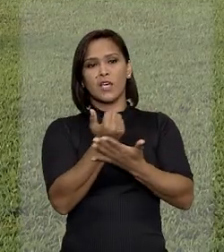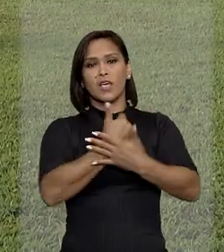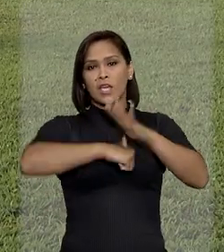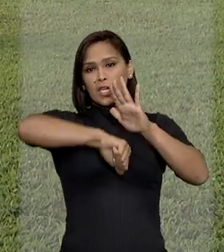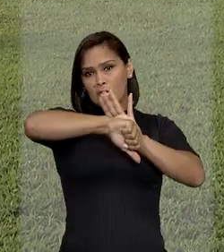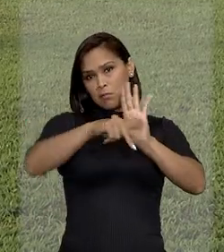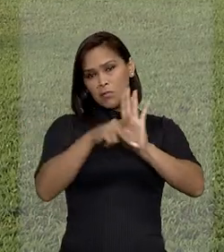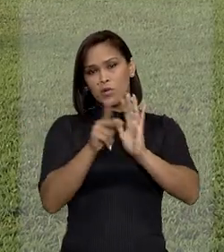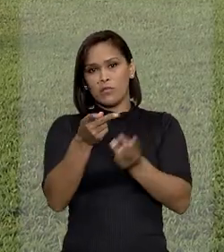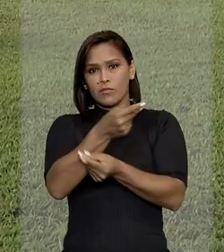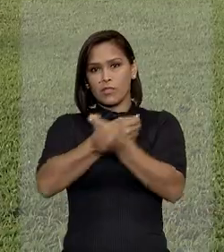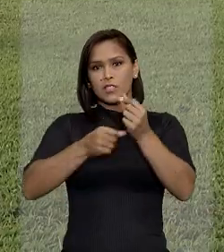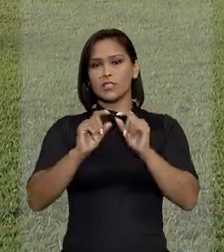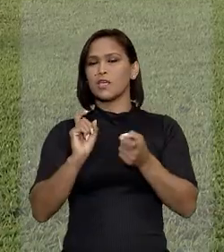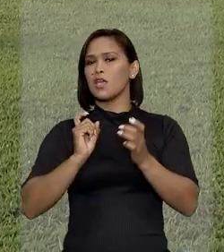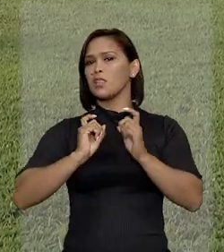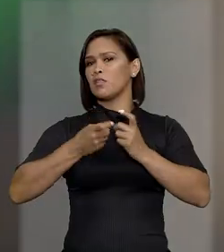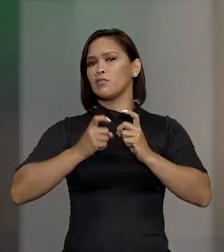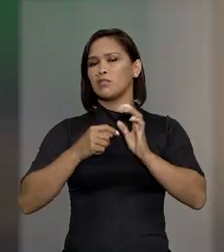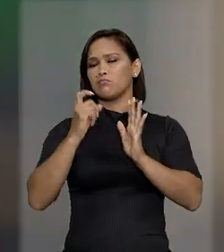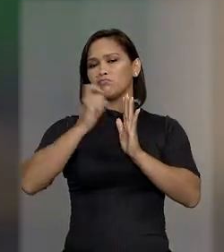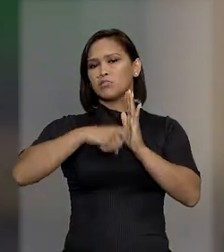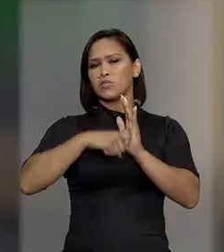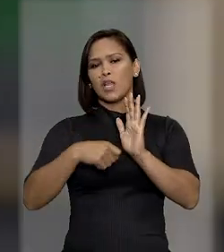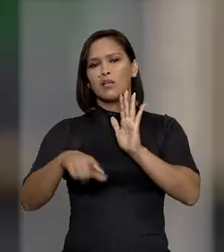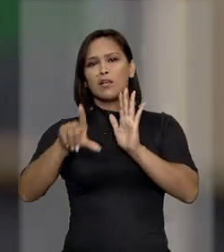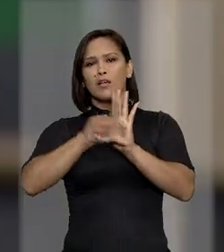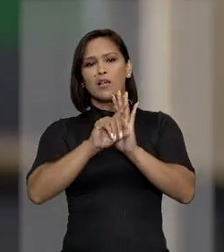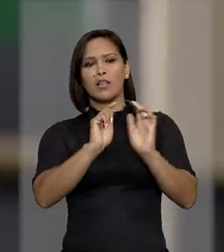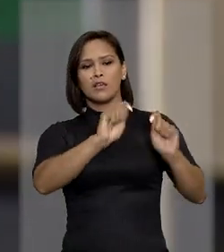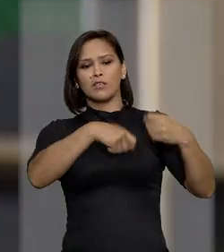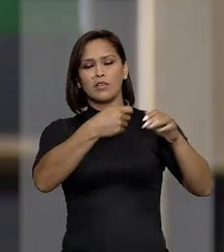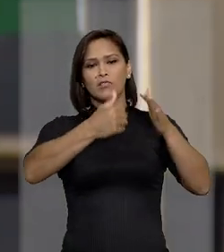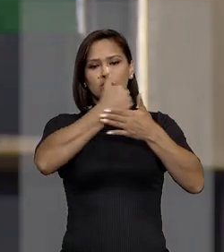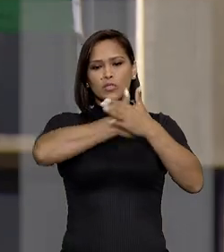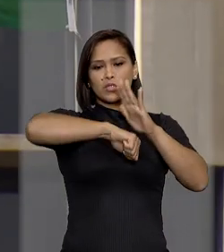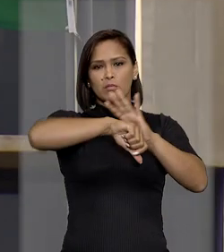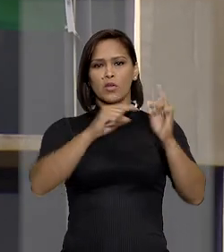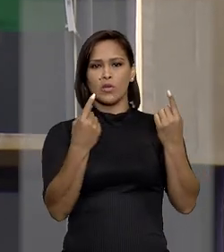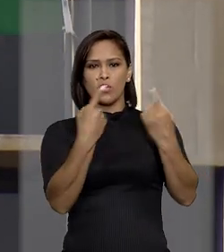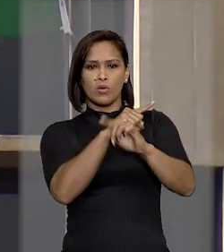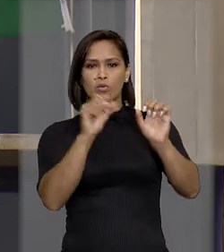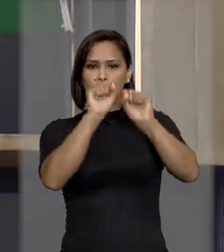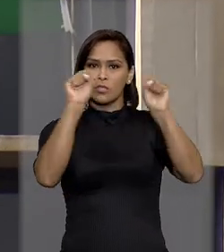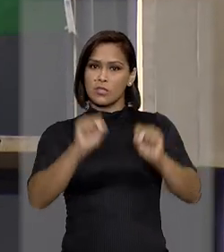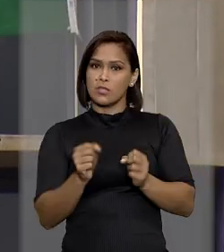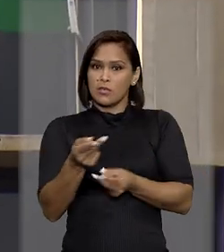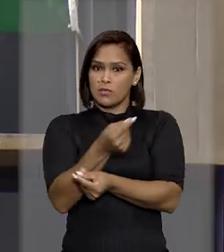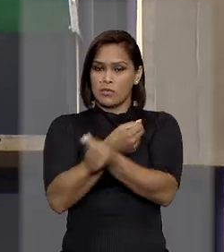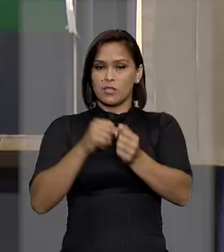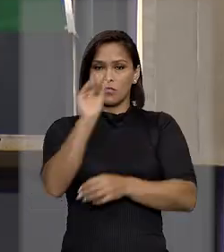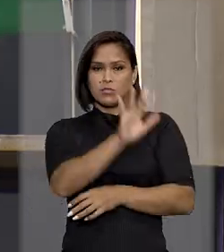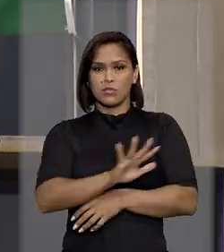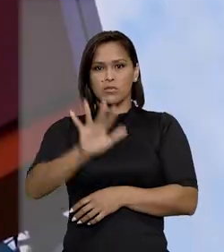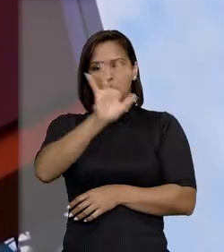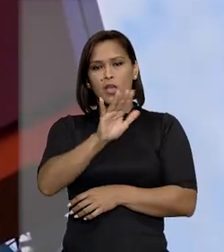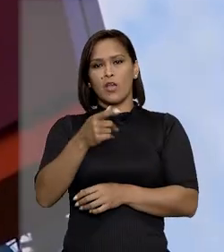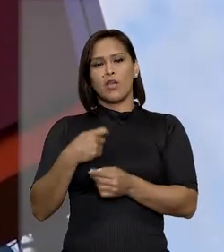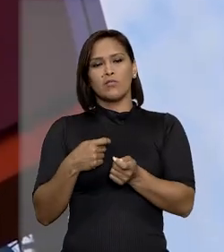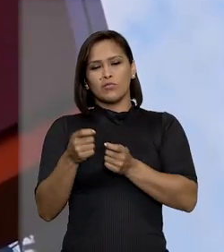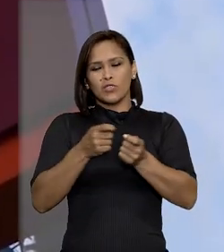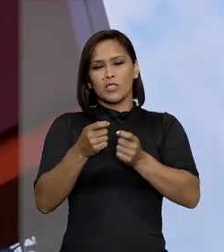configura crime financeiro e não tributário, como previsto na lei que define os crimes contra o sistema financeiro nacional.